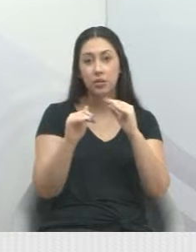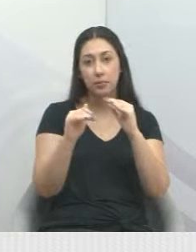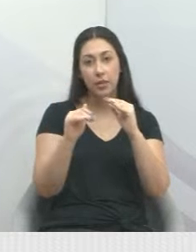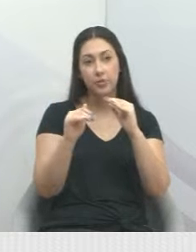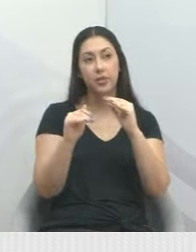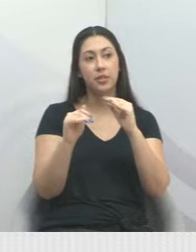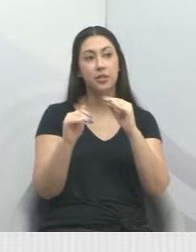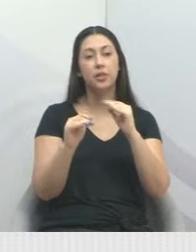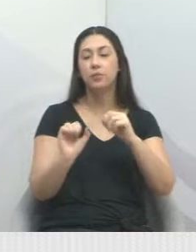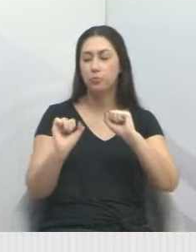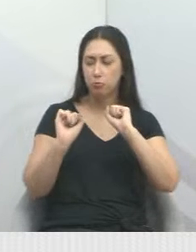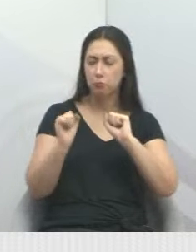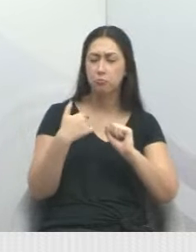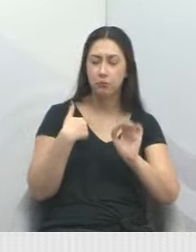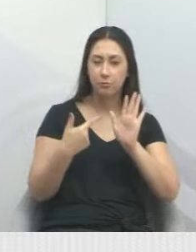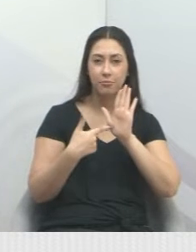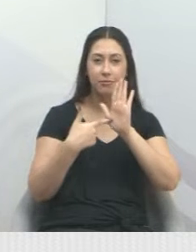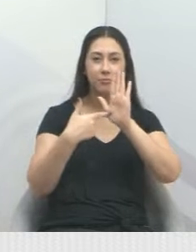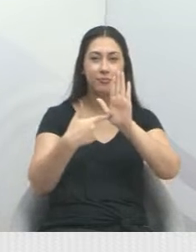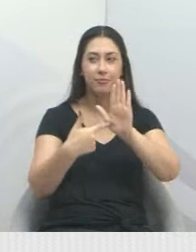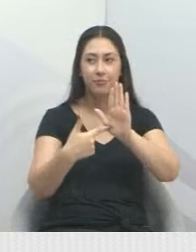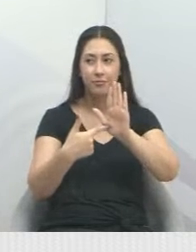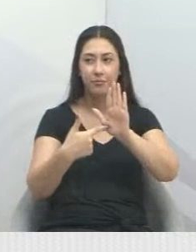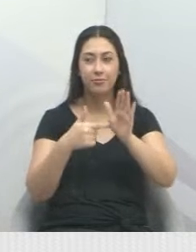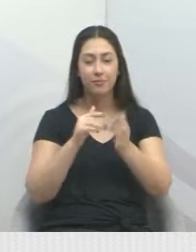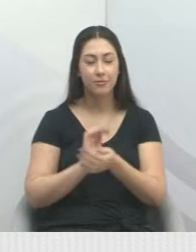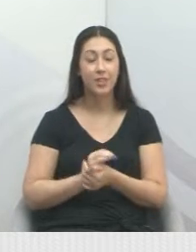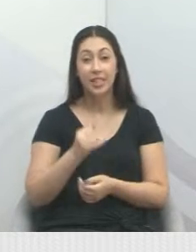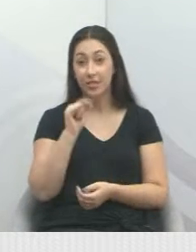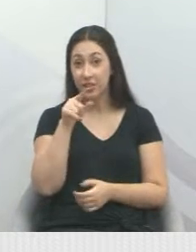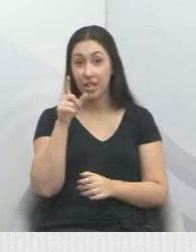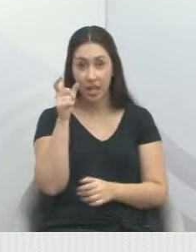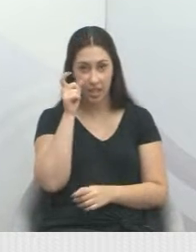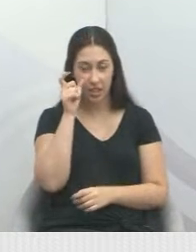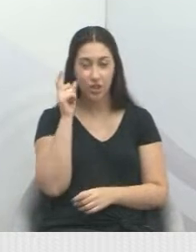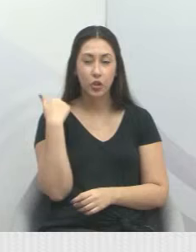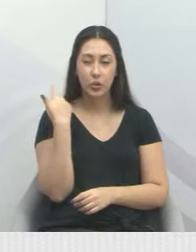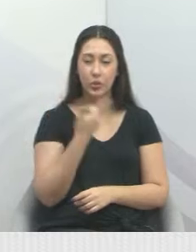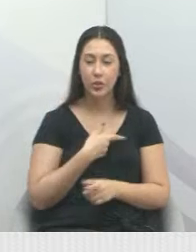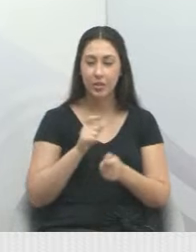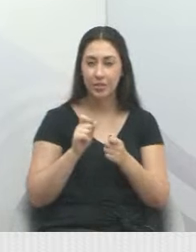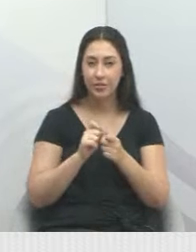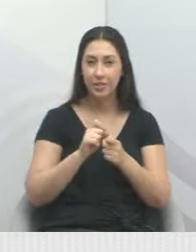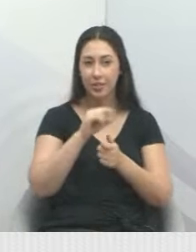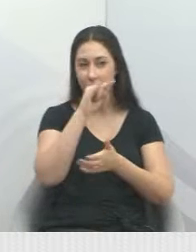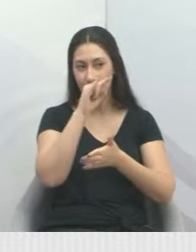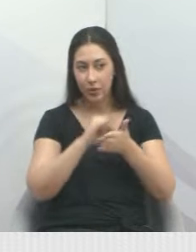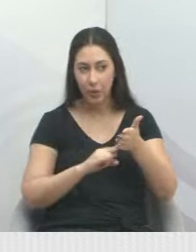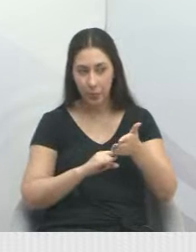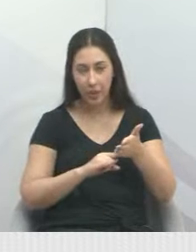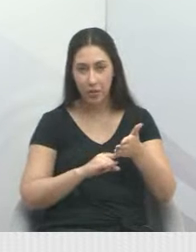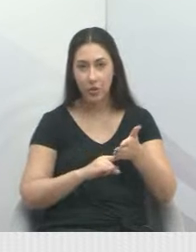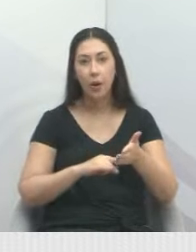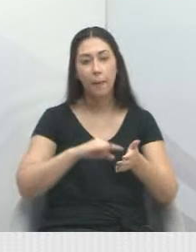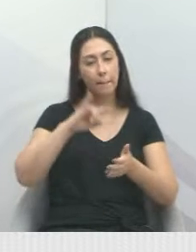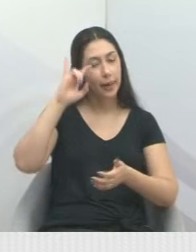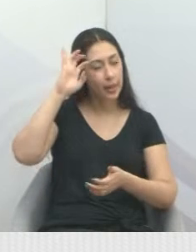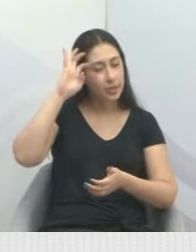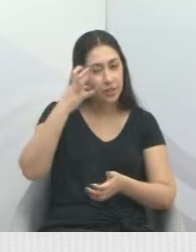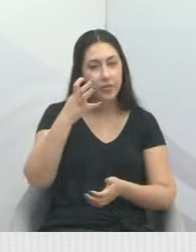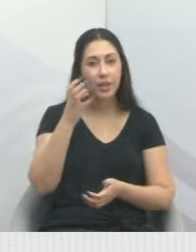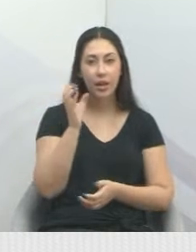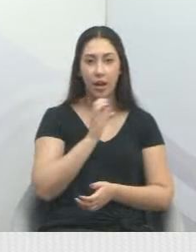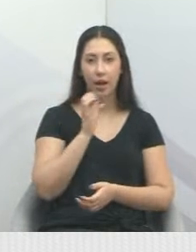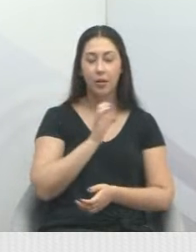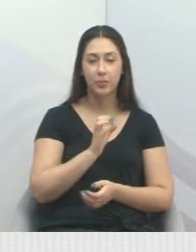pode deixar que vou mostrar aqui na tribuna. Se você está assistindo em casa, já fizemos documento para eles tomarem essa providência quanto